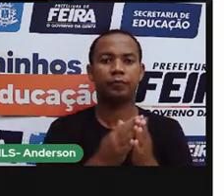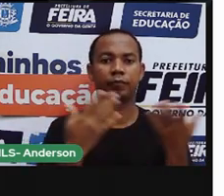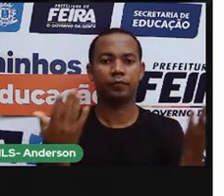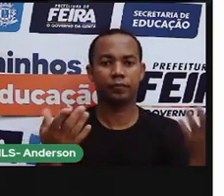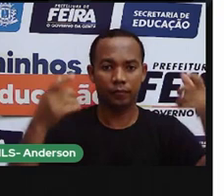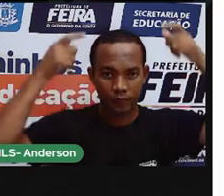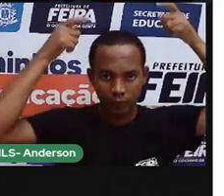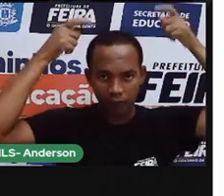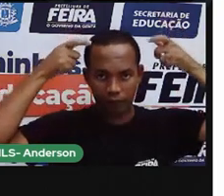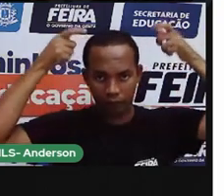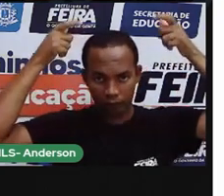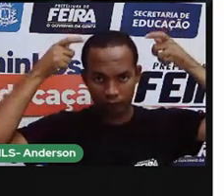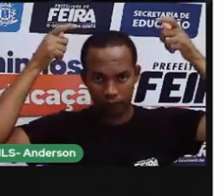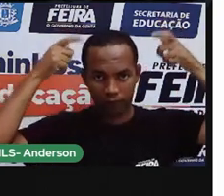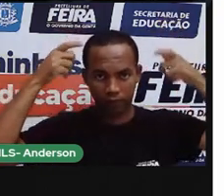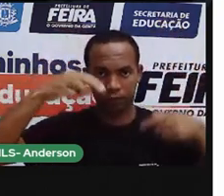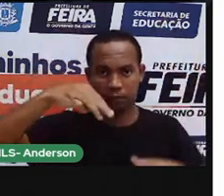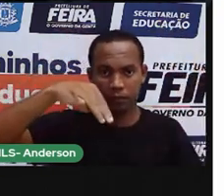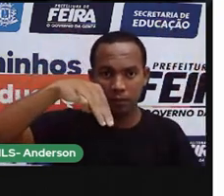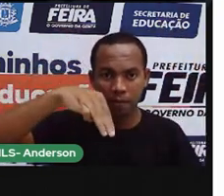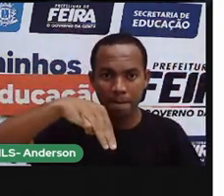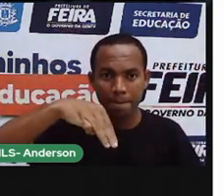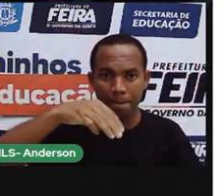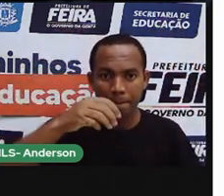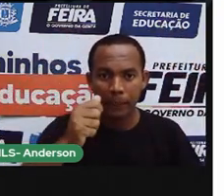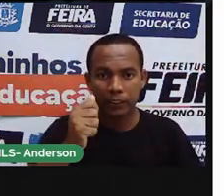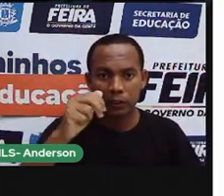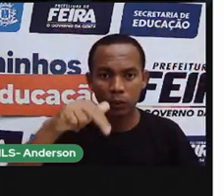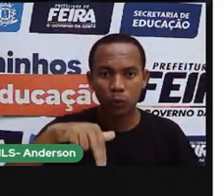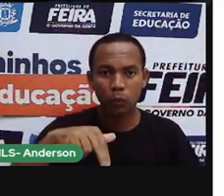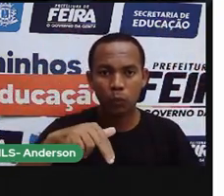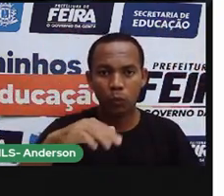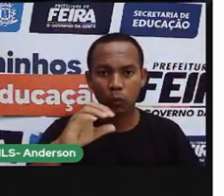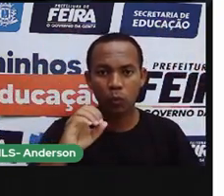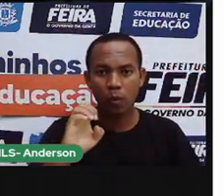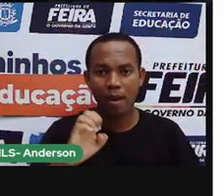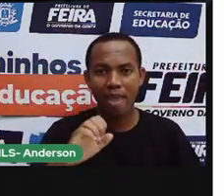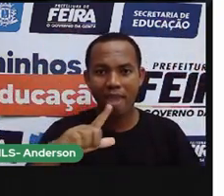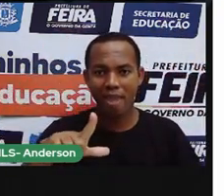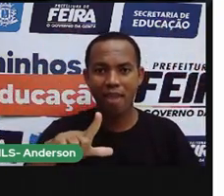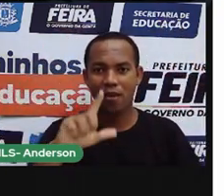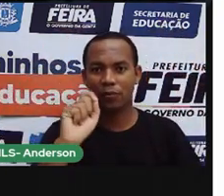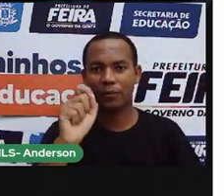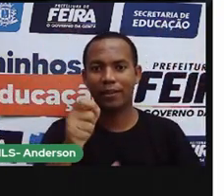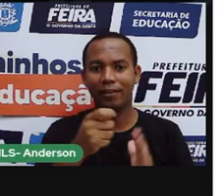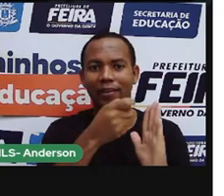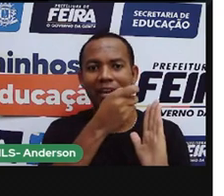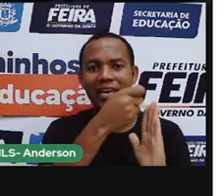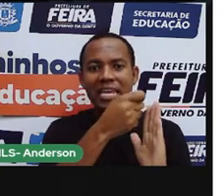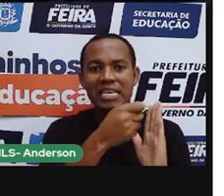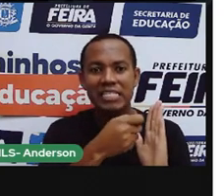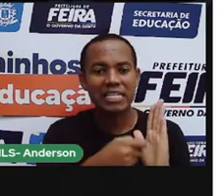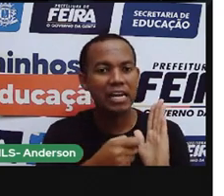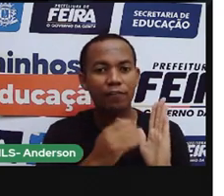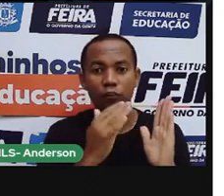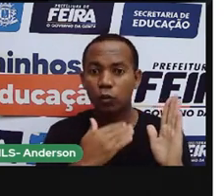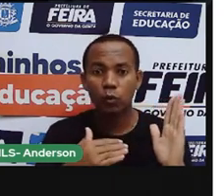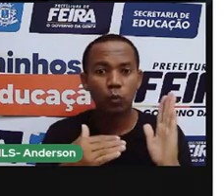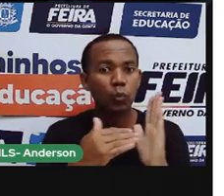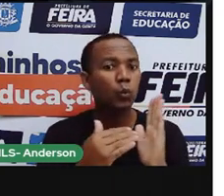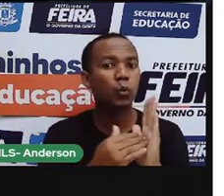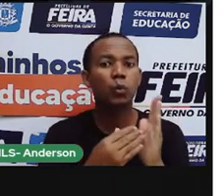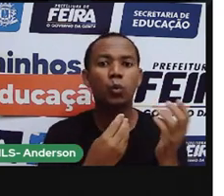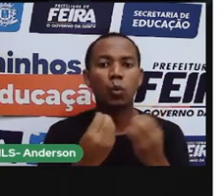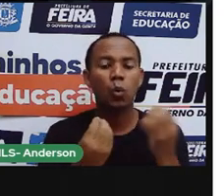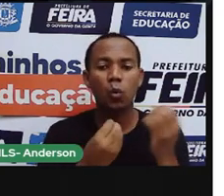vai lá e traga toda a resenha para mim, porque eu estou querendo saber. Você vai lá, vai anotar tudo e depois vai trazer para mim, porque